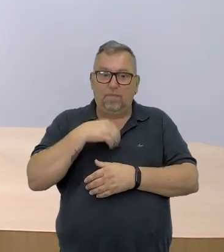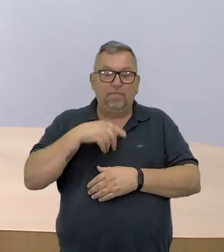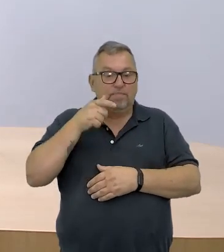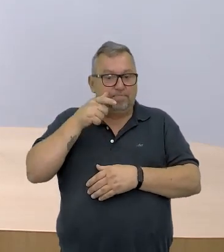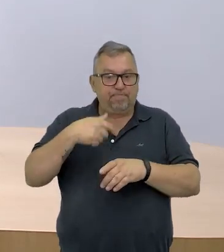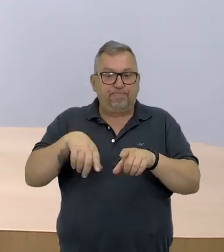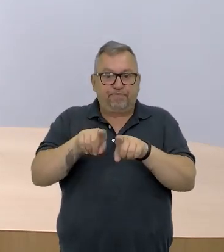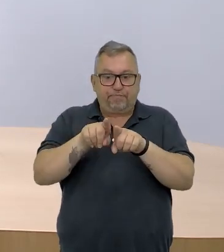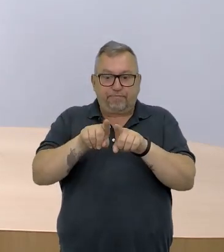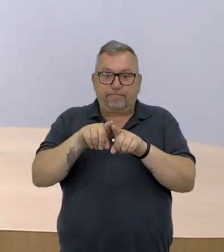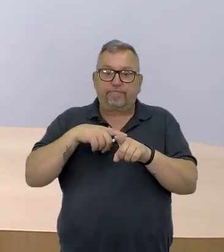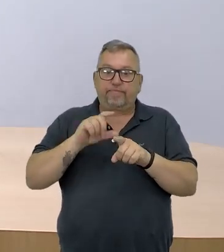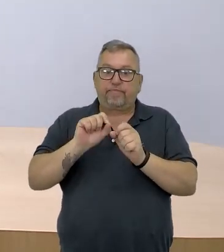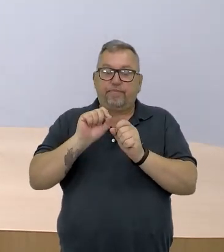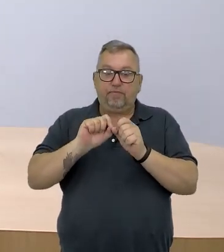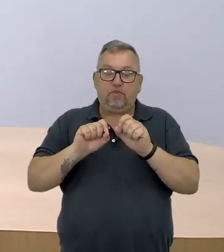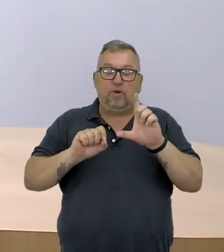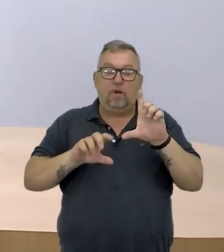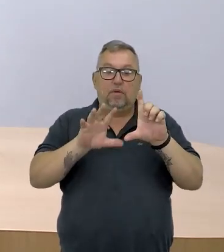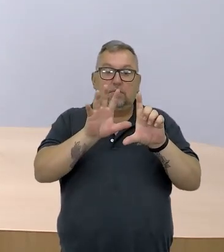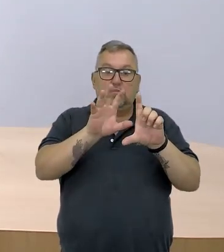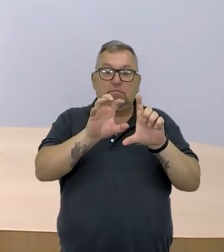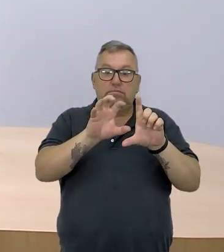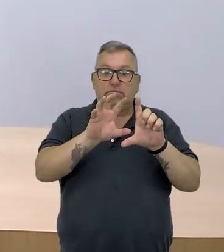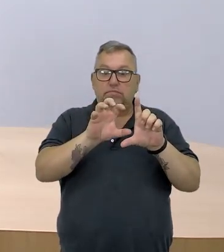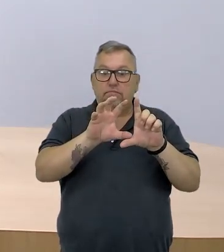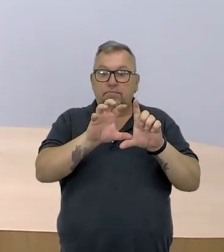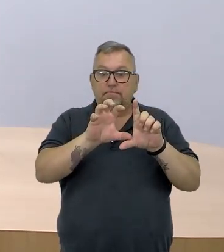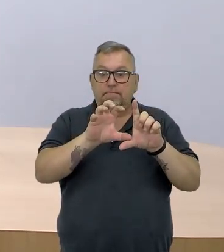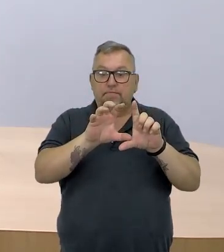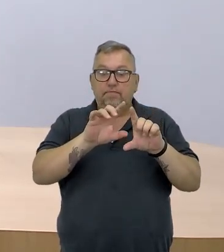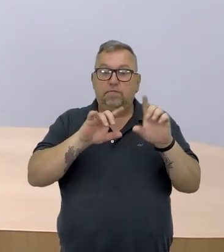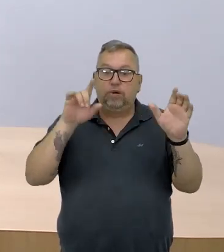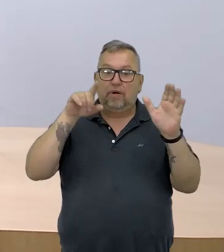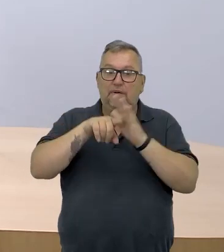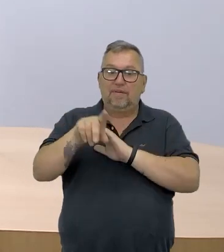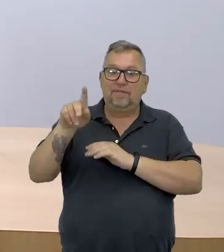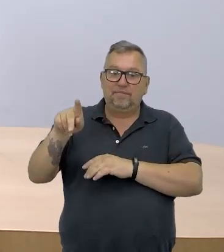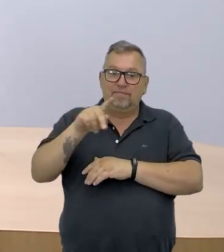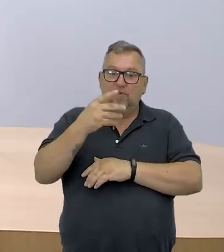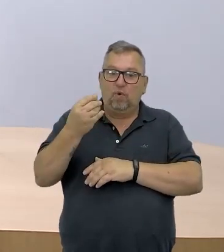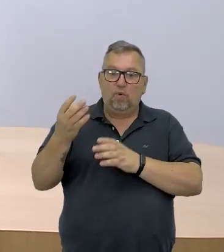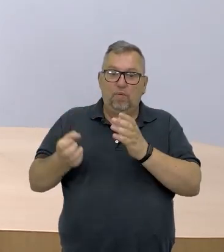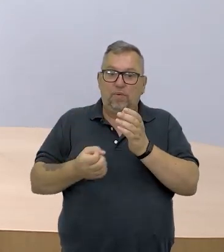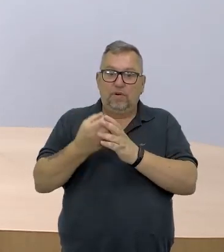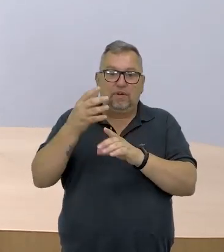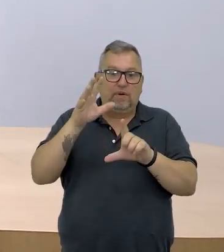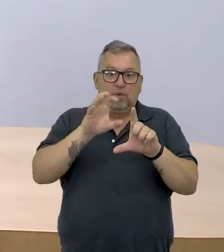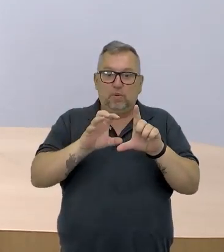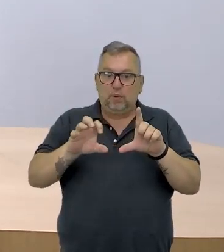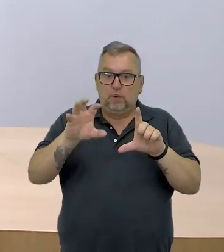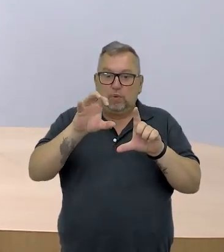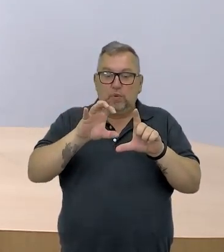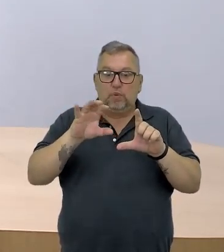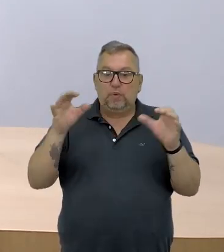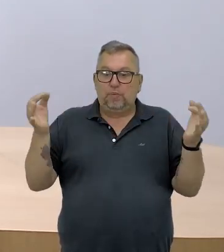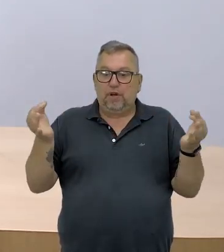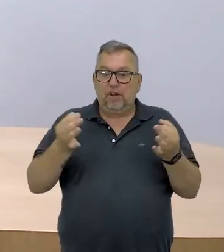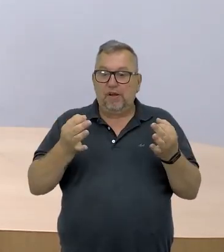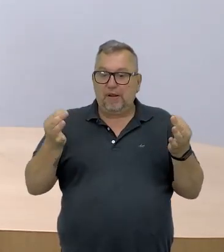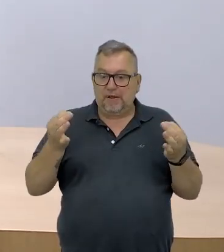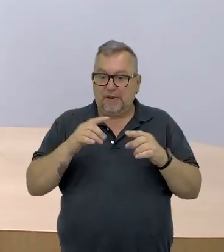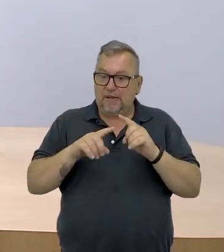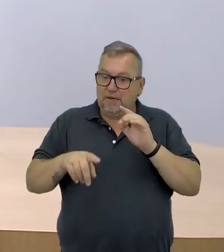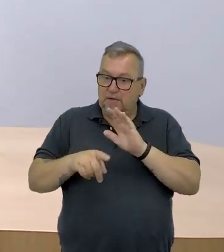também. Vocês podem criar um QR Code também, né? Pergunta para seu professor como é que cria um QR Code. Cria um QR Code para o